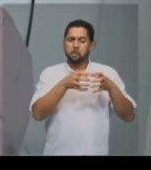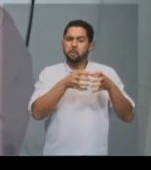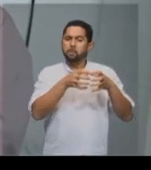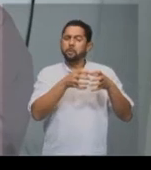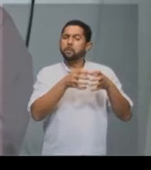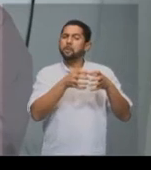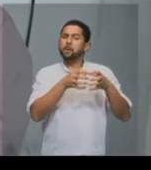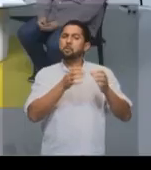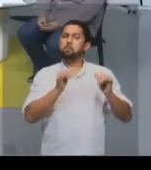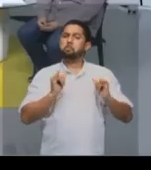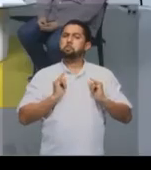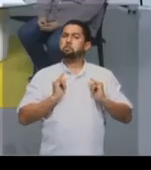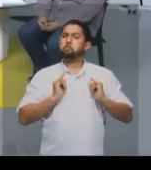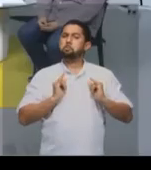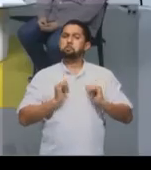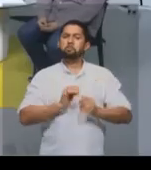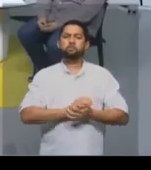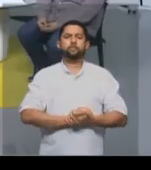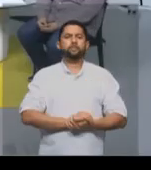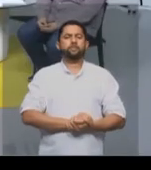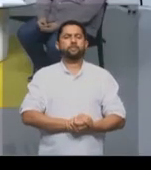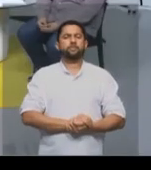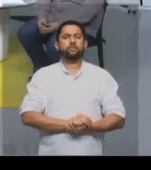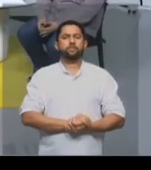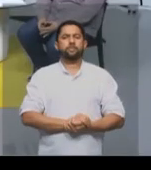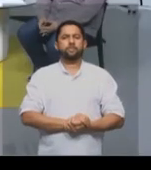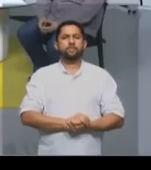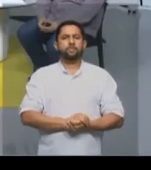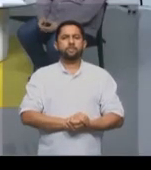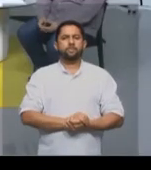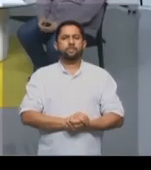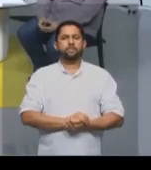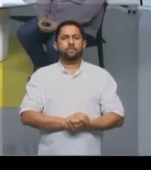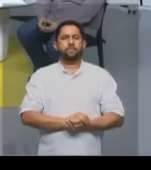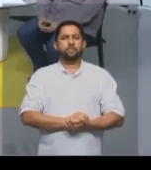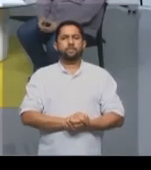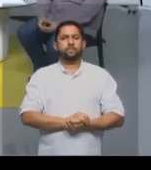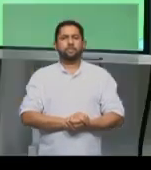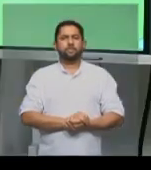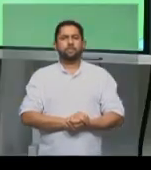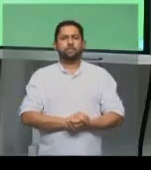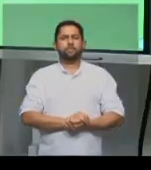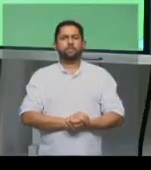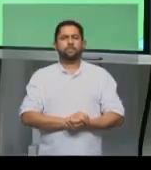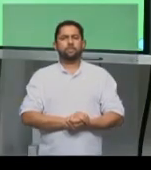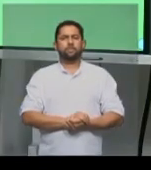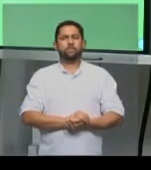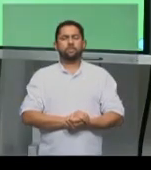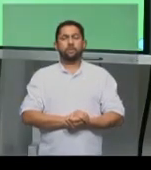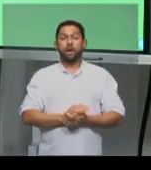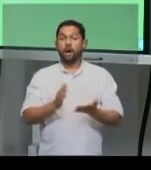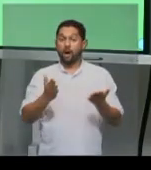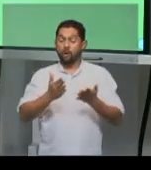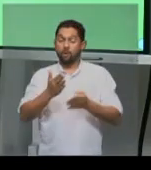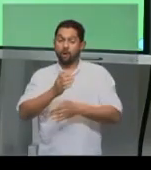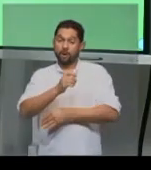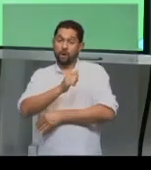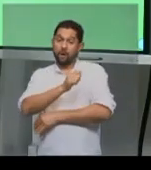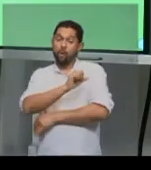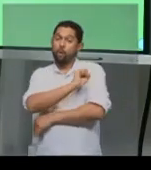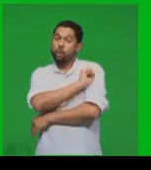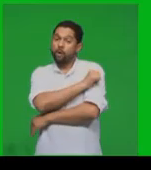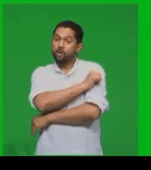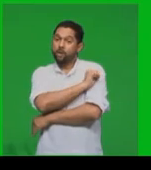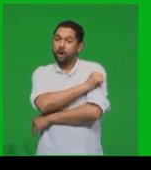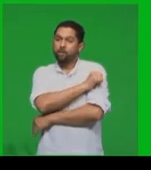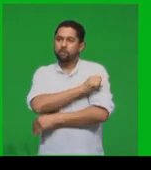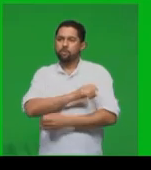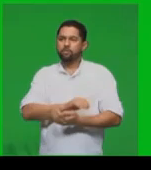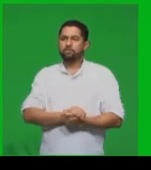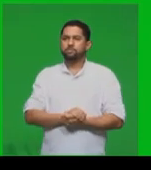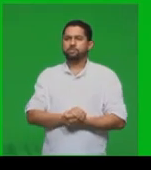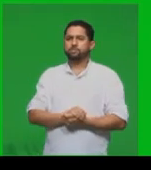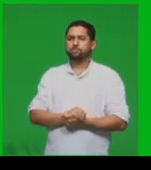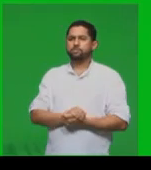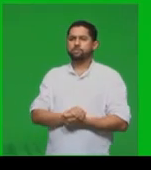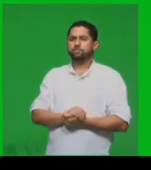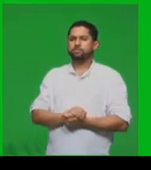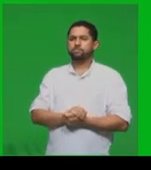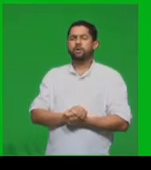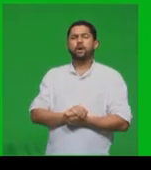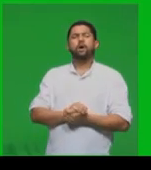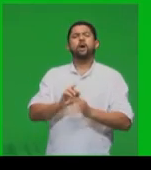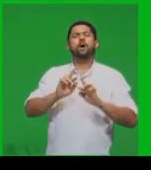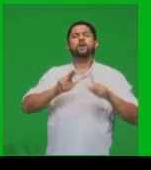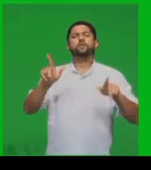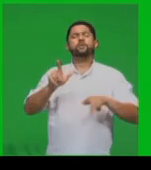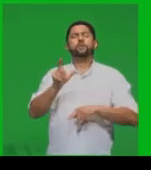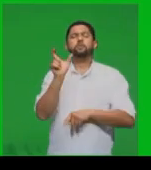Ok, ok. A nossa próxima dúvida agora é para os alunos de oitavo ano. Qual é a diferença entre o teocentrismo e o